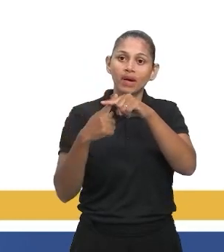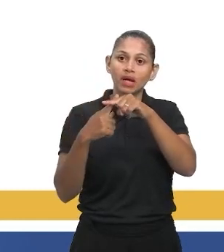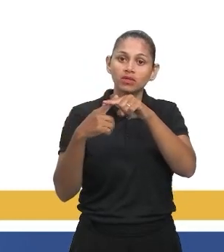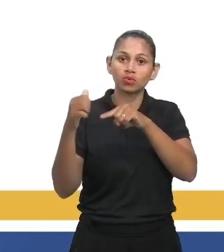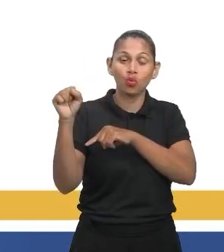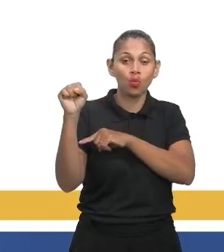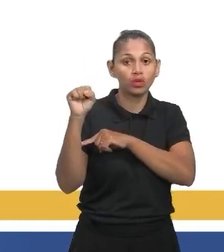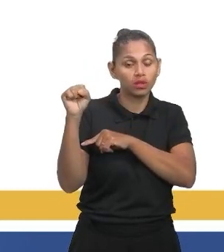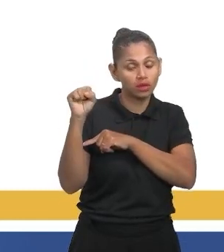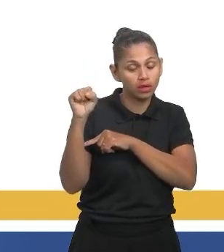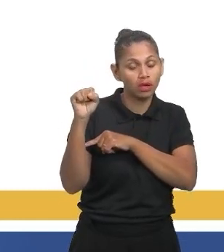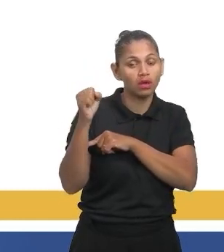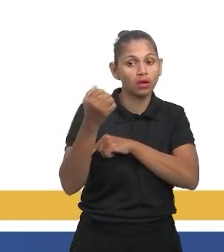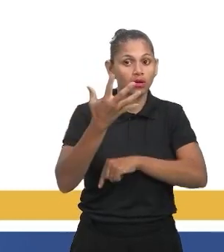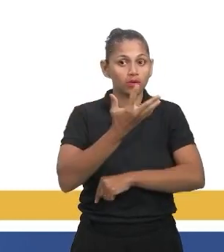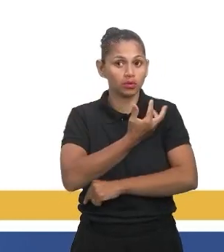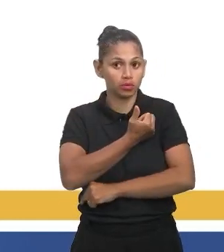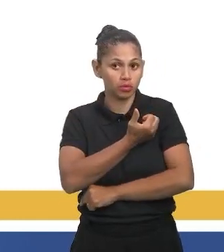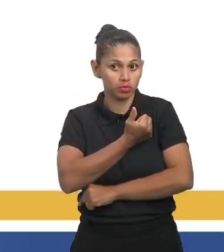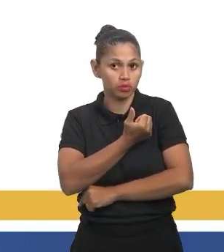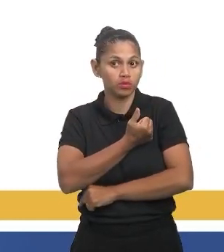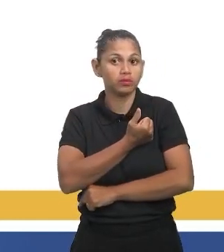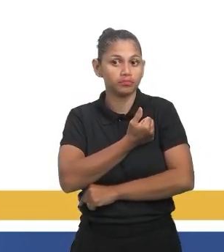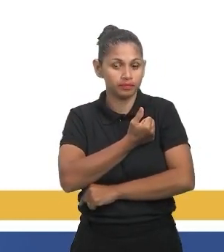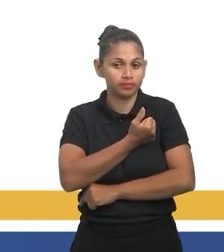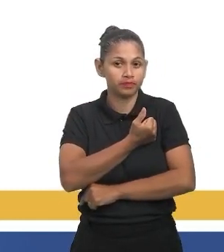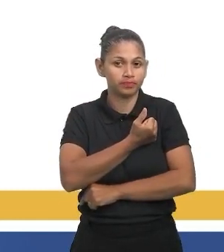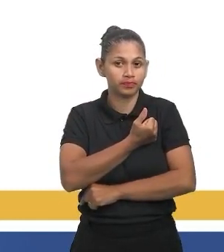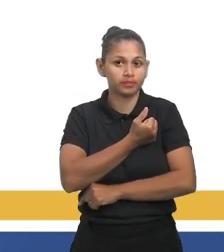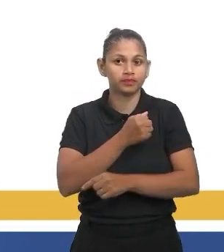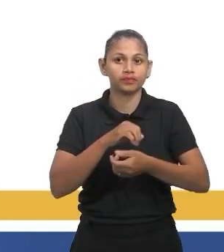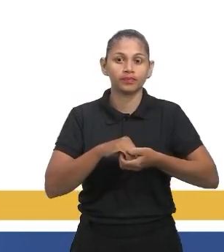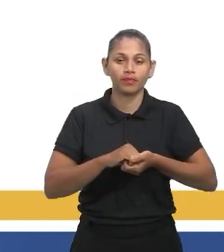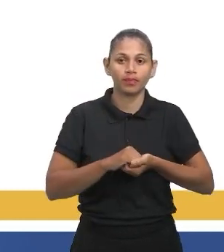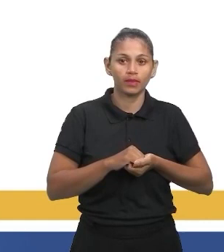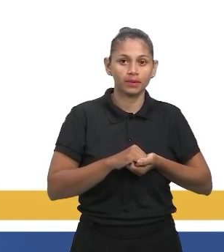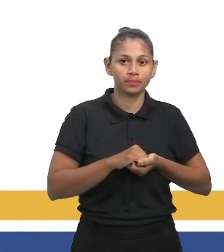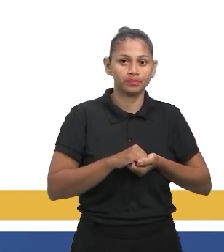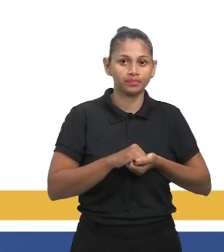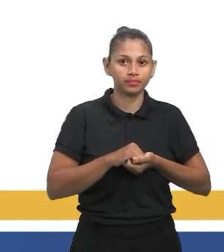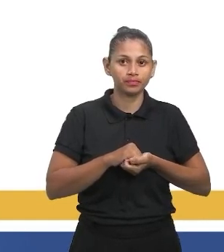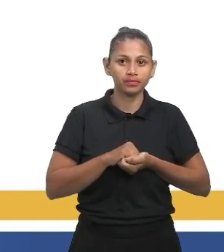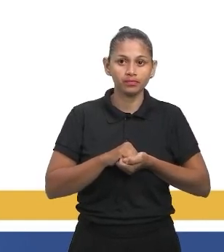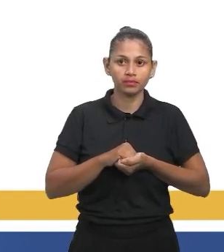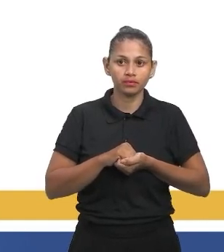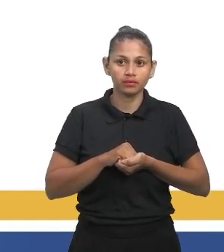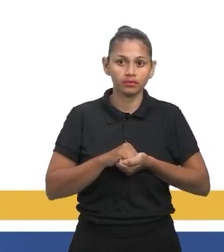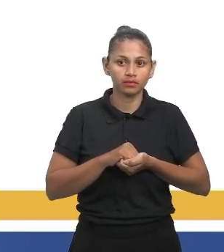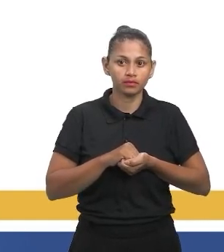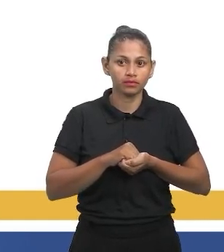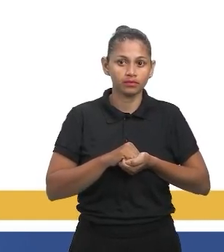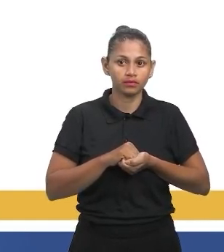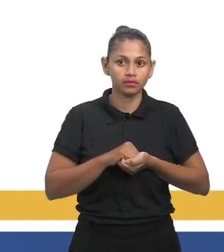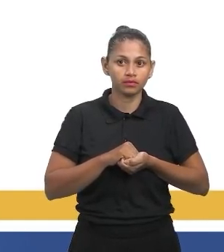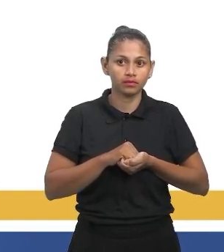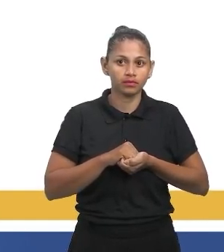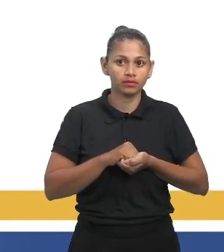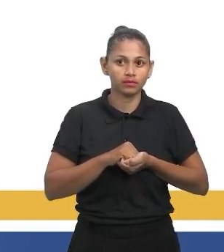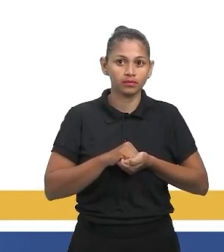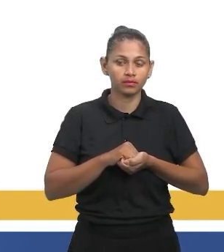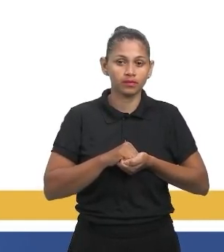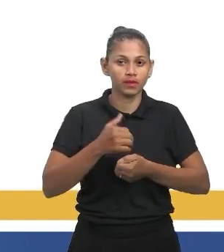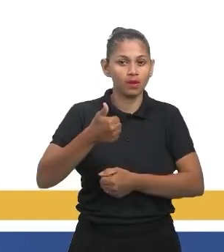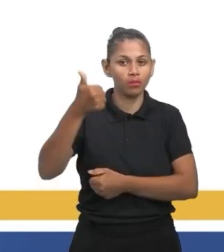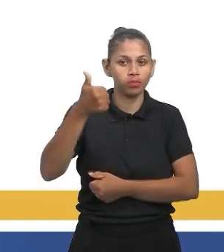2. Então, trazendo aqui, a gente vai observar que é o quê? Do menor para o maior. Vamos contar aqui. Eu quero o sétimo e o oitavo. O